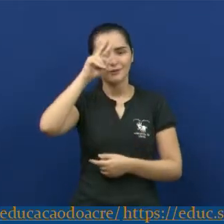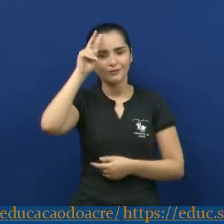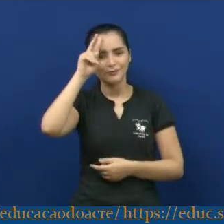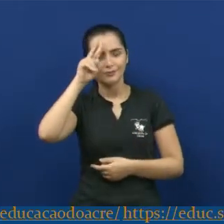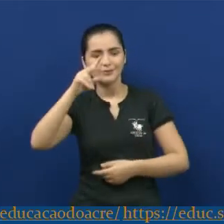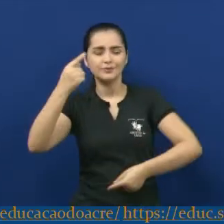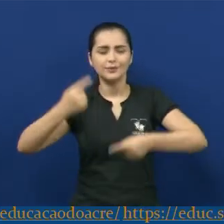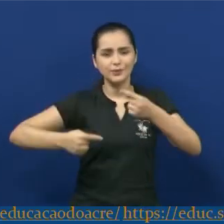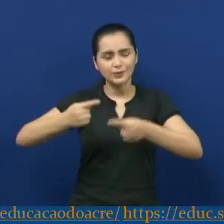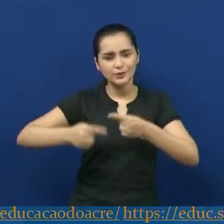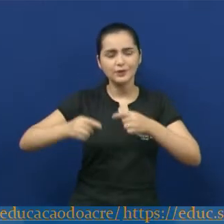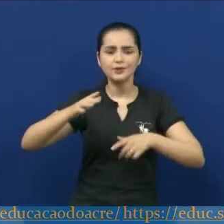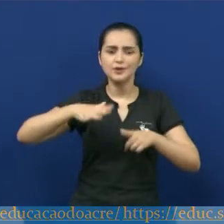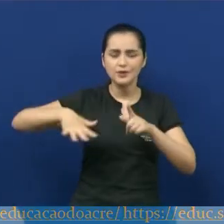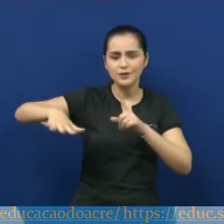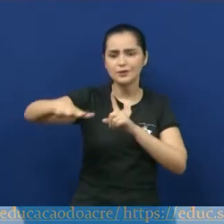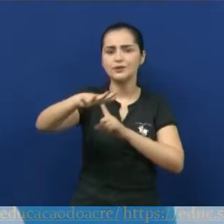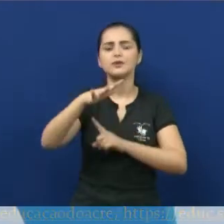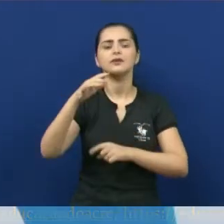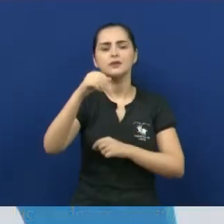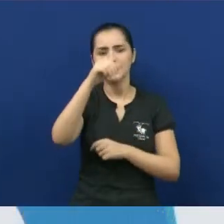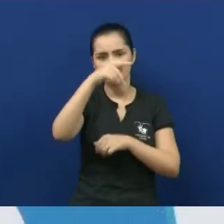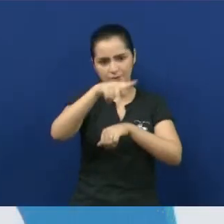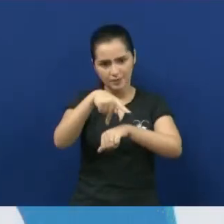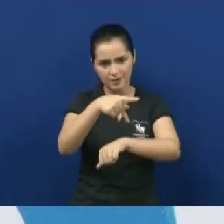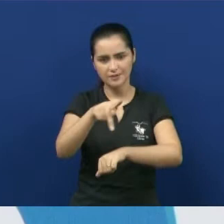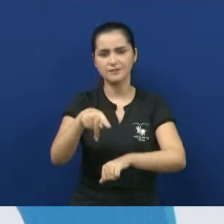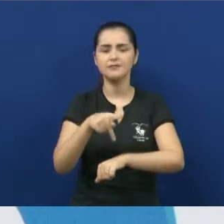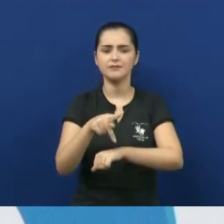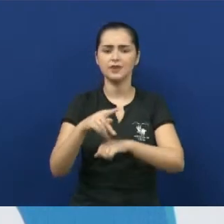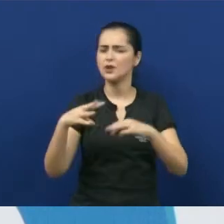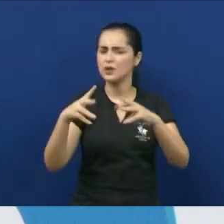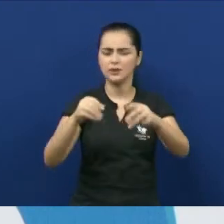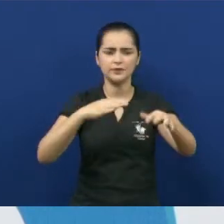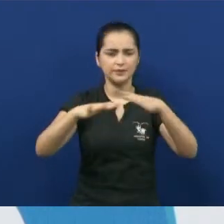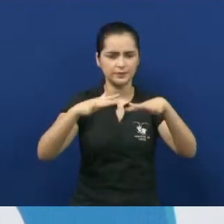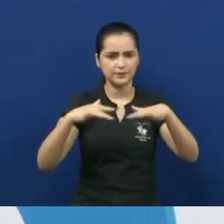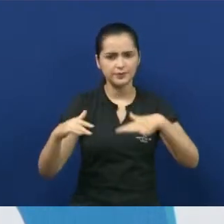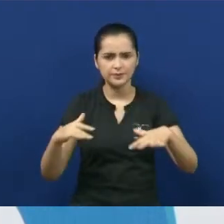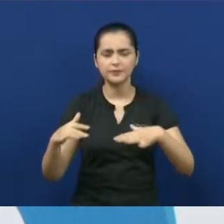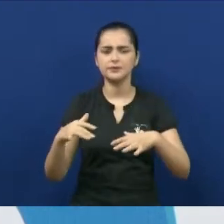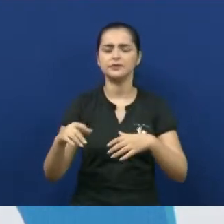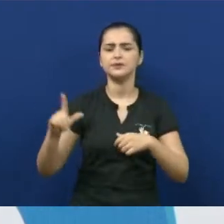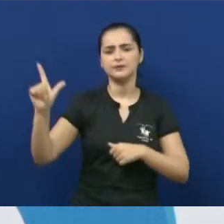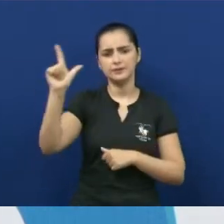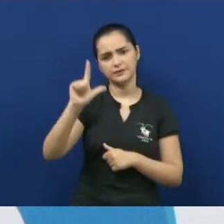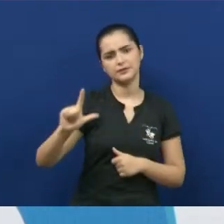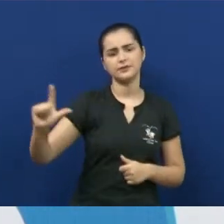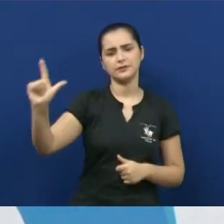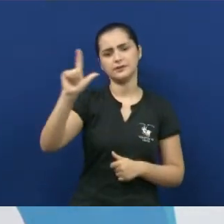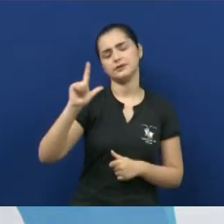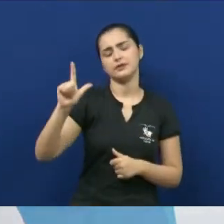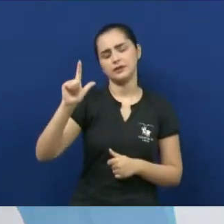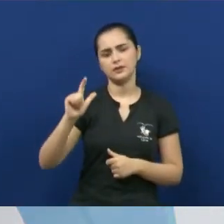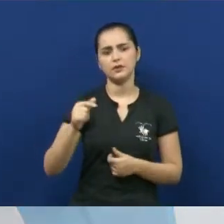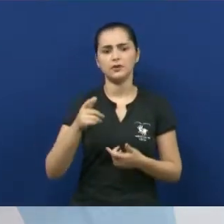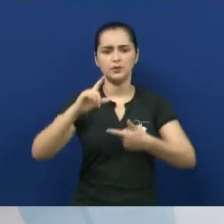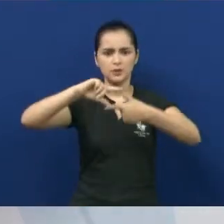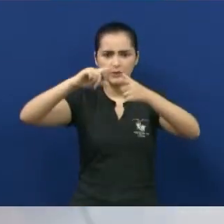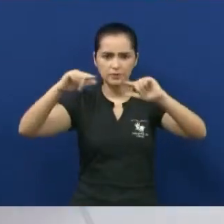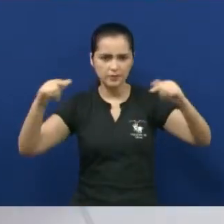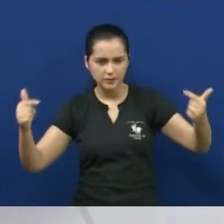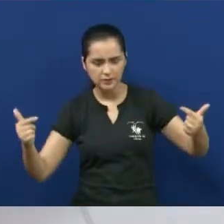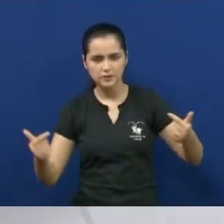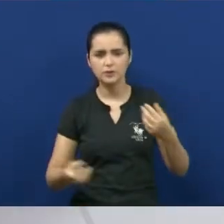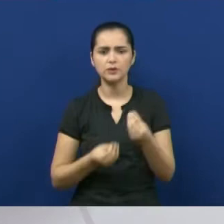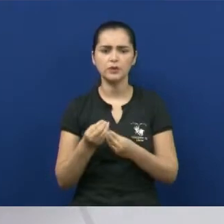Então, todo esse movimento literário do modernismo, como